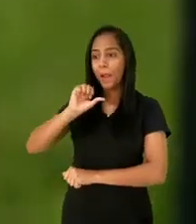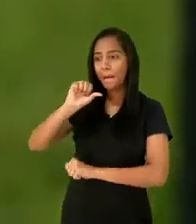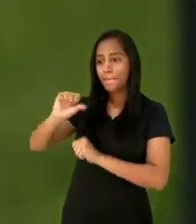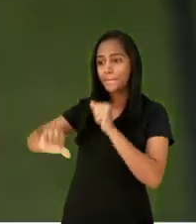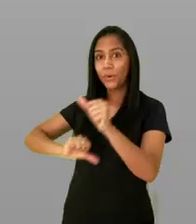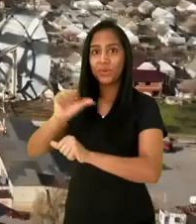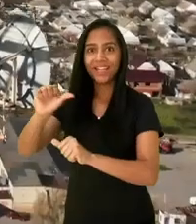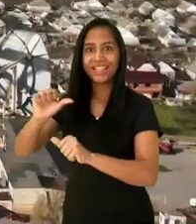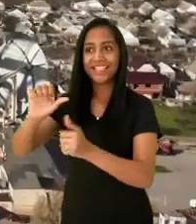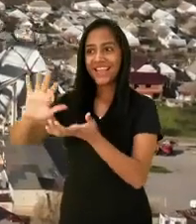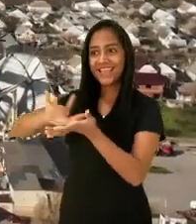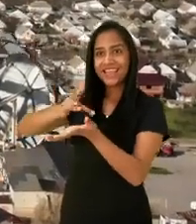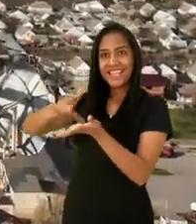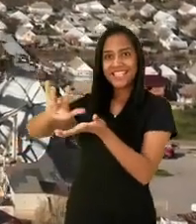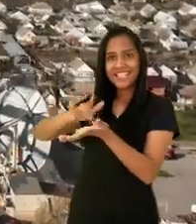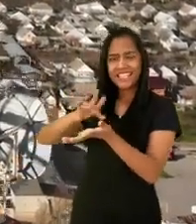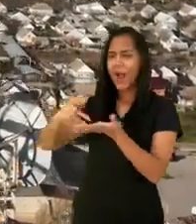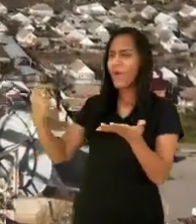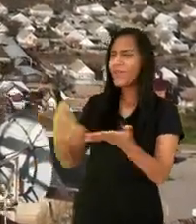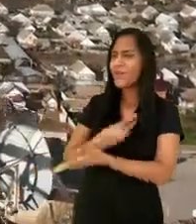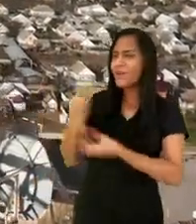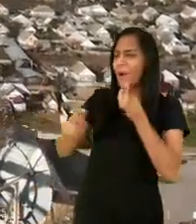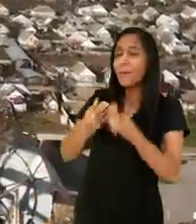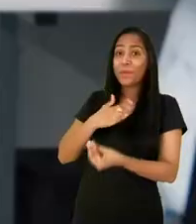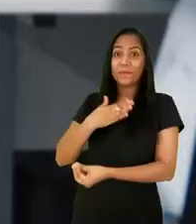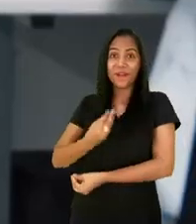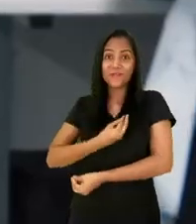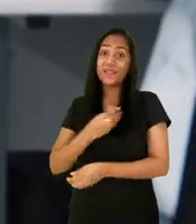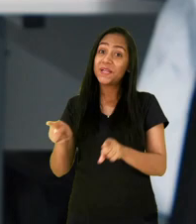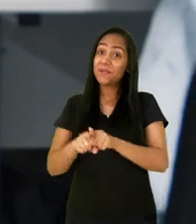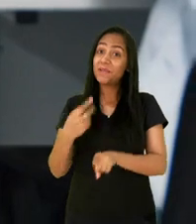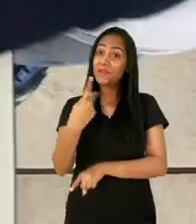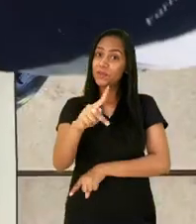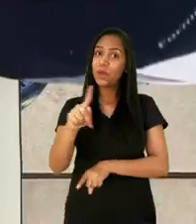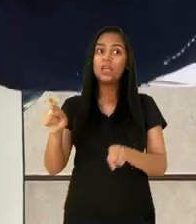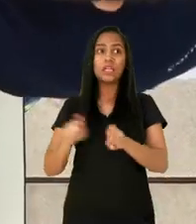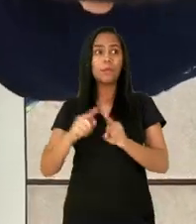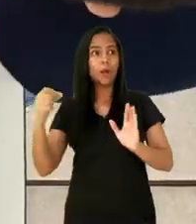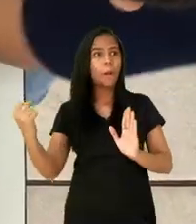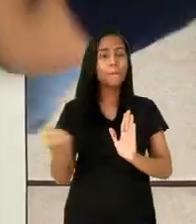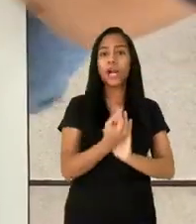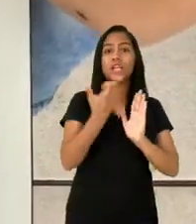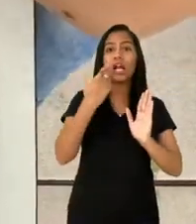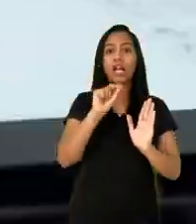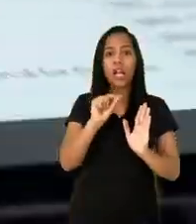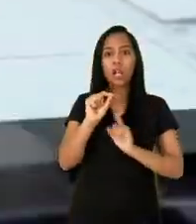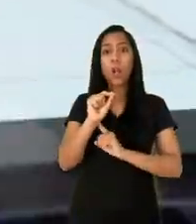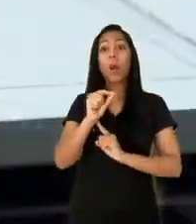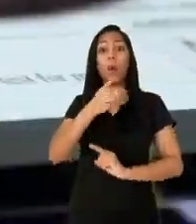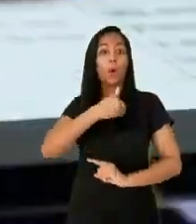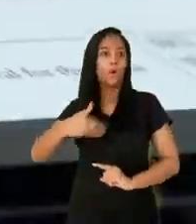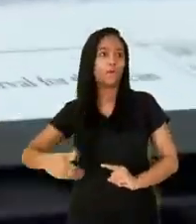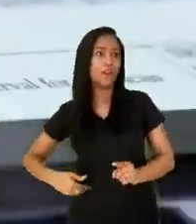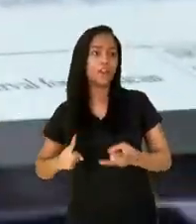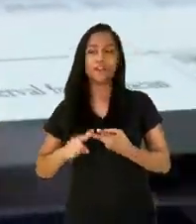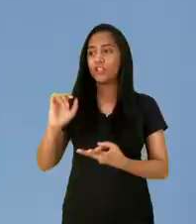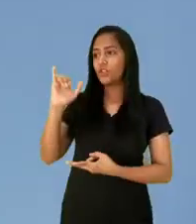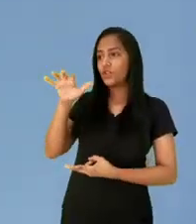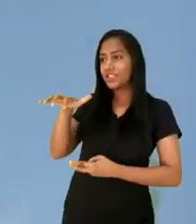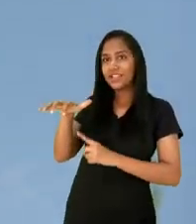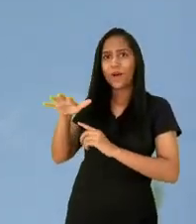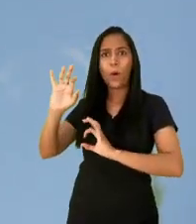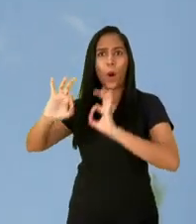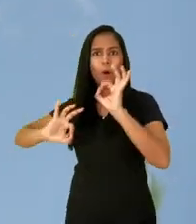isso é o que chamamos de transformação digital. Ela acontece na minha vida, na sua, mas também impacta governos,